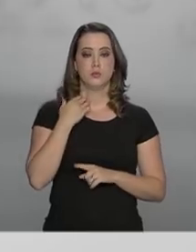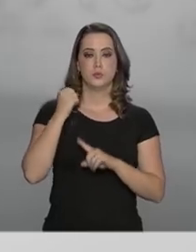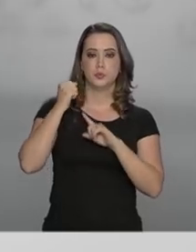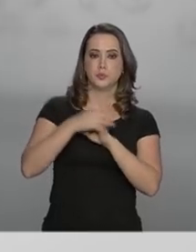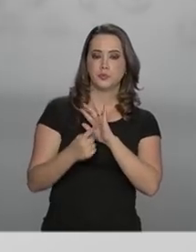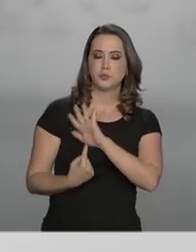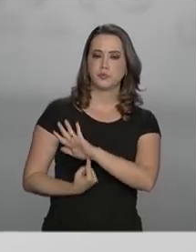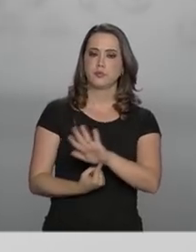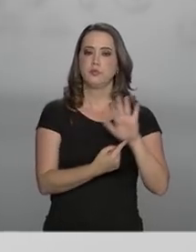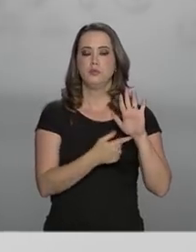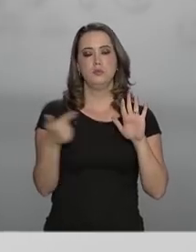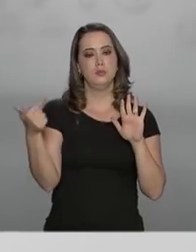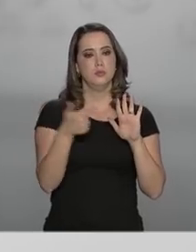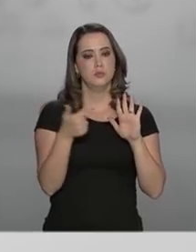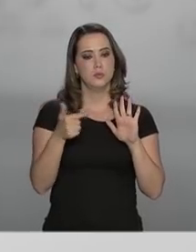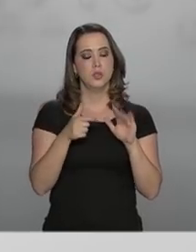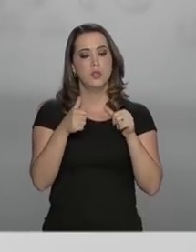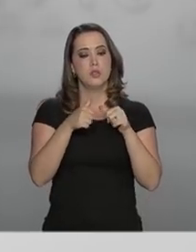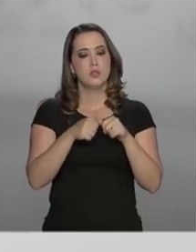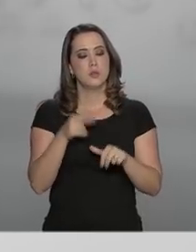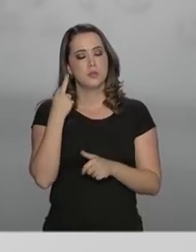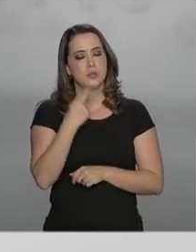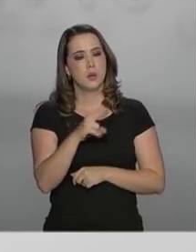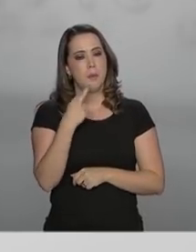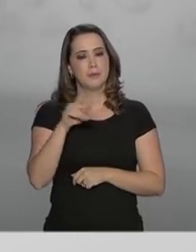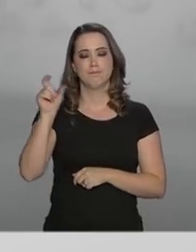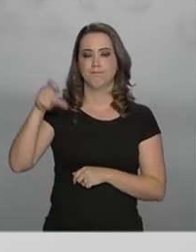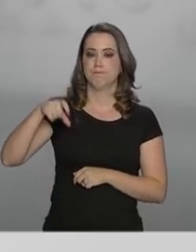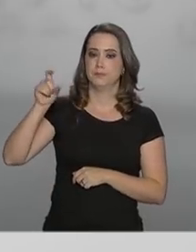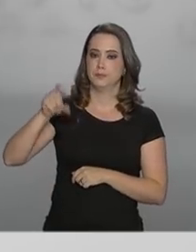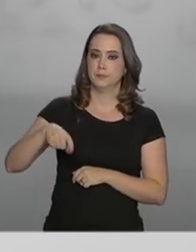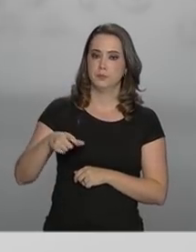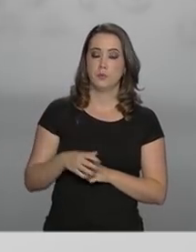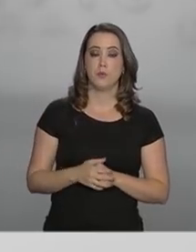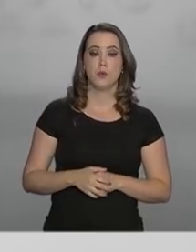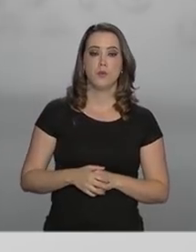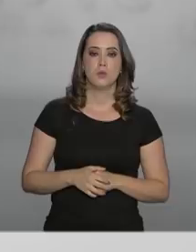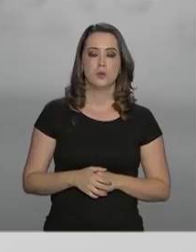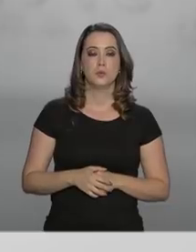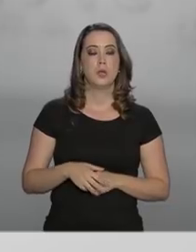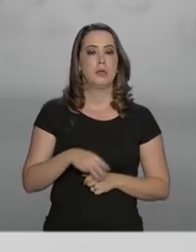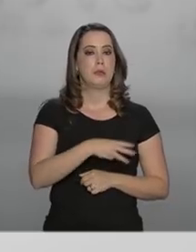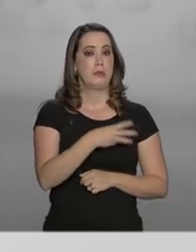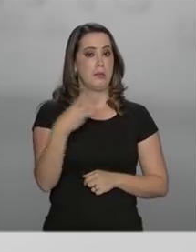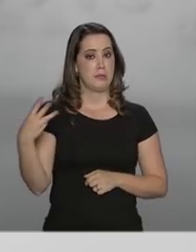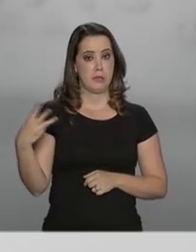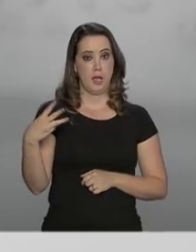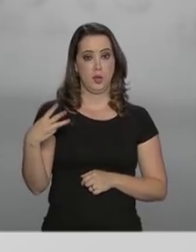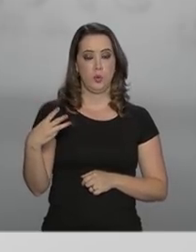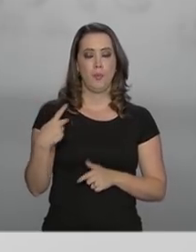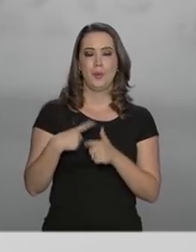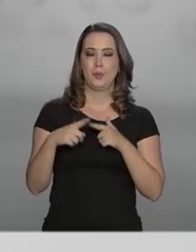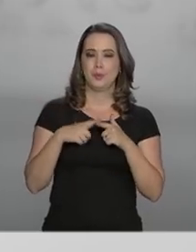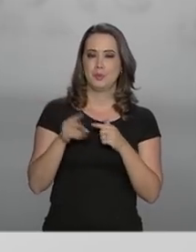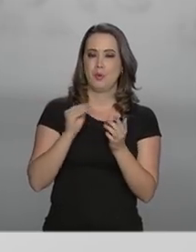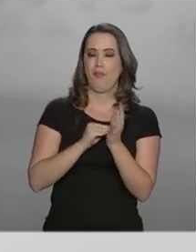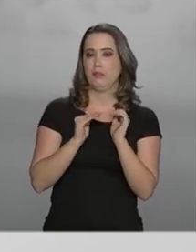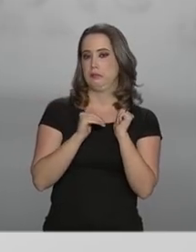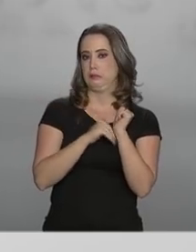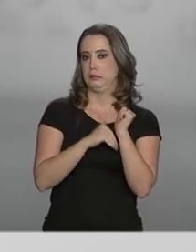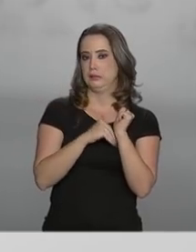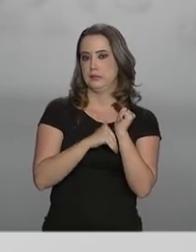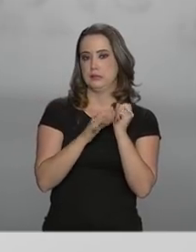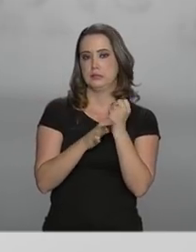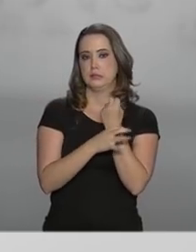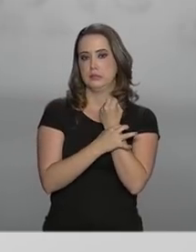mostra que, em segundo lugar, estão as reclamações relacionadas aos cartões de crédito. Em terceiro, problemas com a falta de segurança